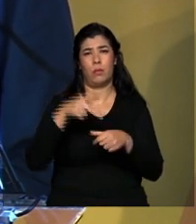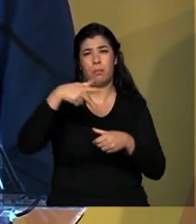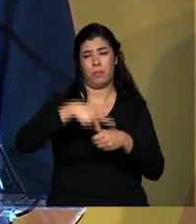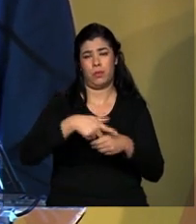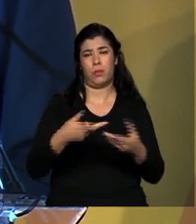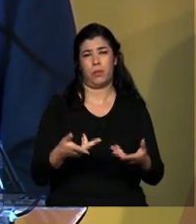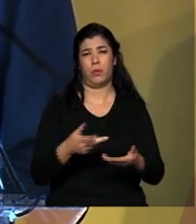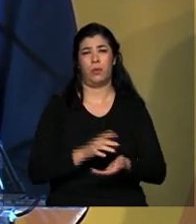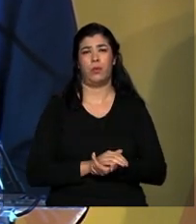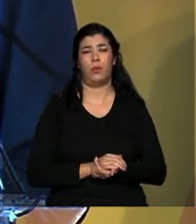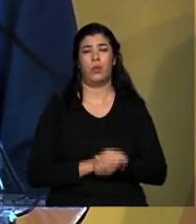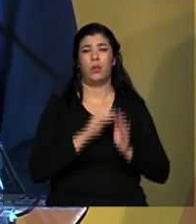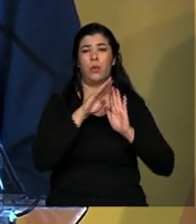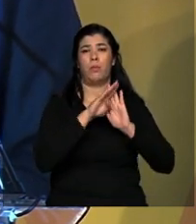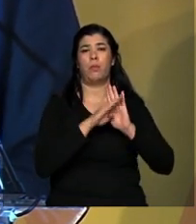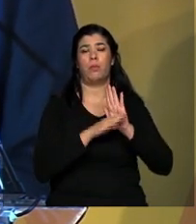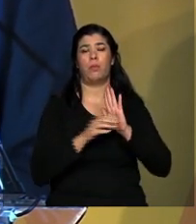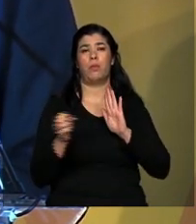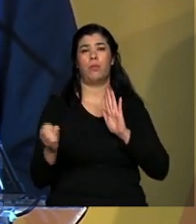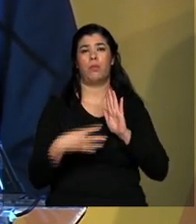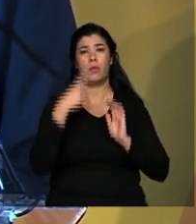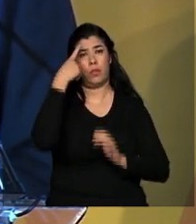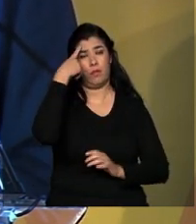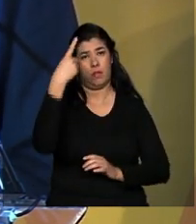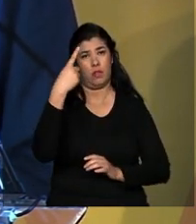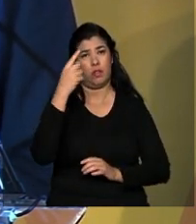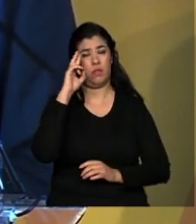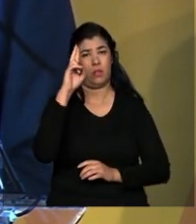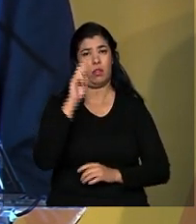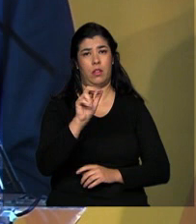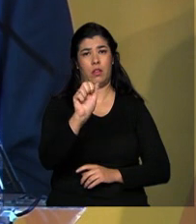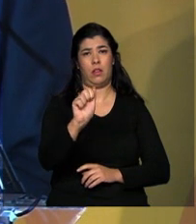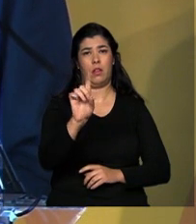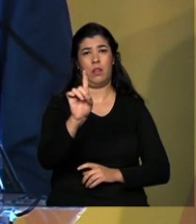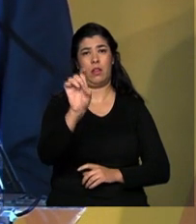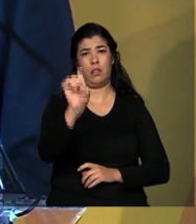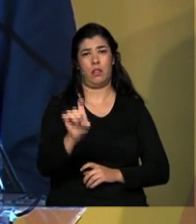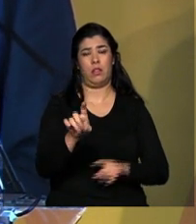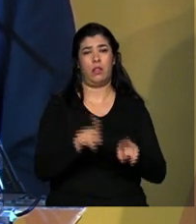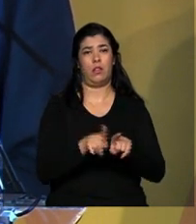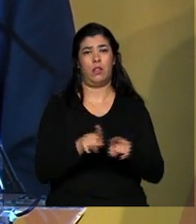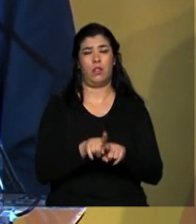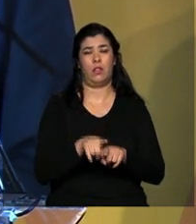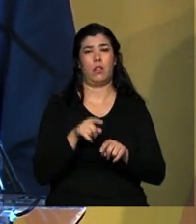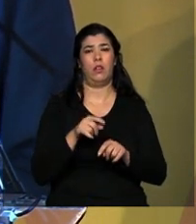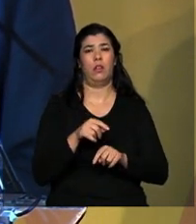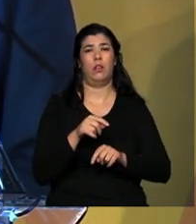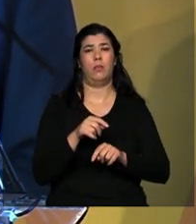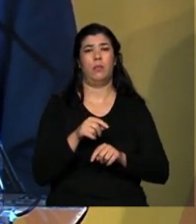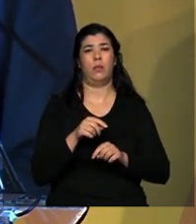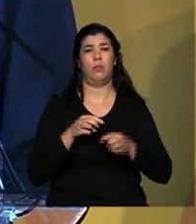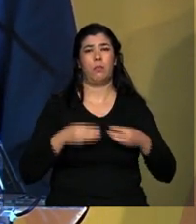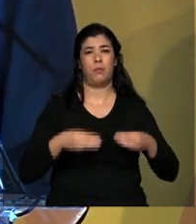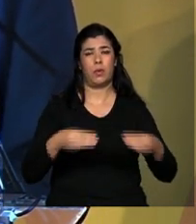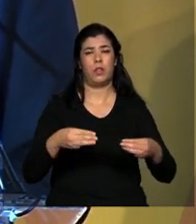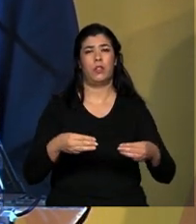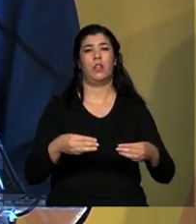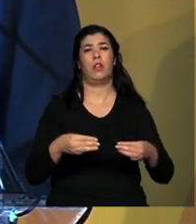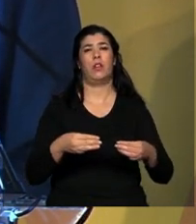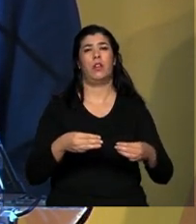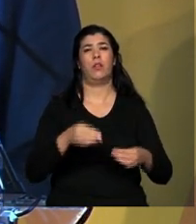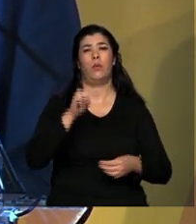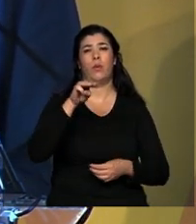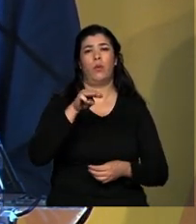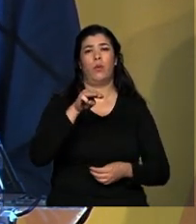O programa de inovação liderado pela Apex e o Ministério de Desenvolvimento, Comércio e Assuntos Exteriores,